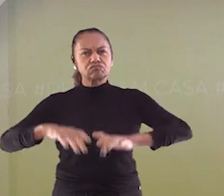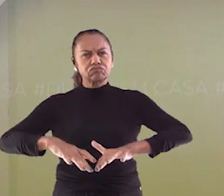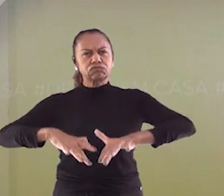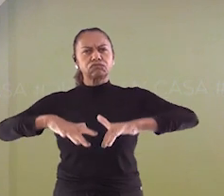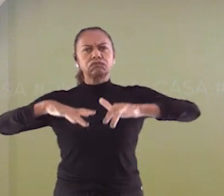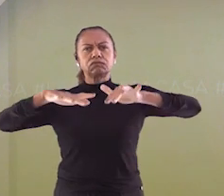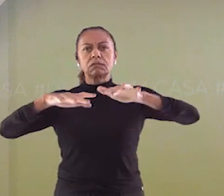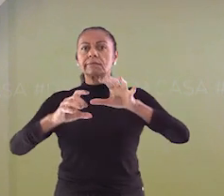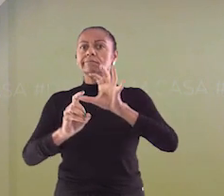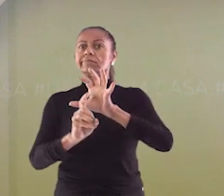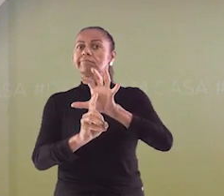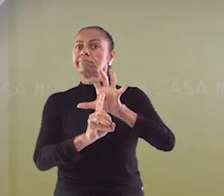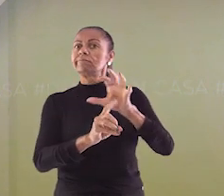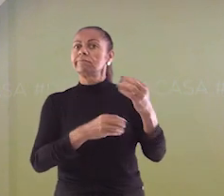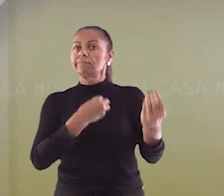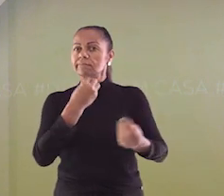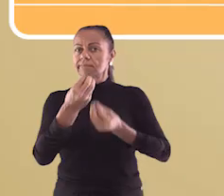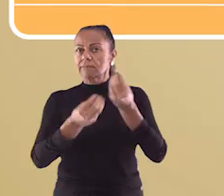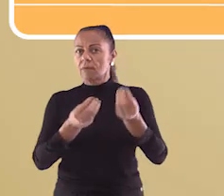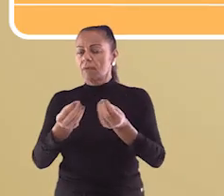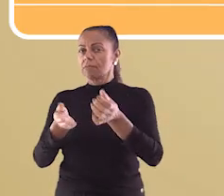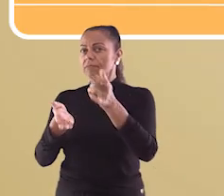tempinho para vocês fazerem a escrita.